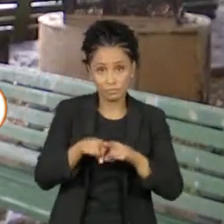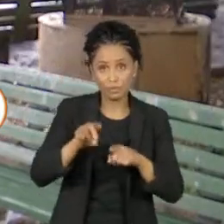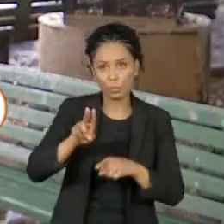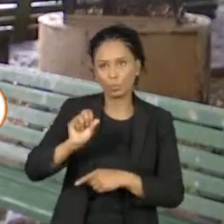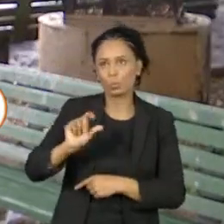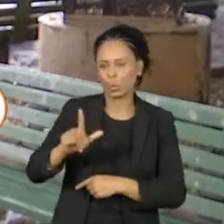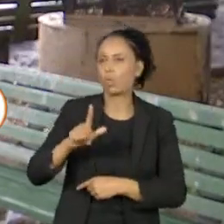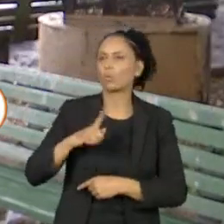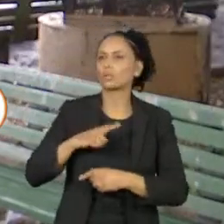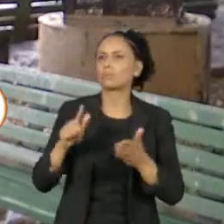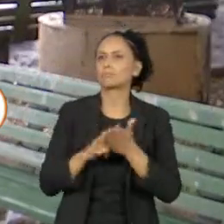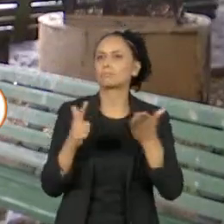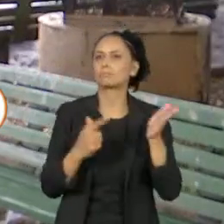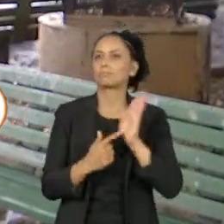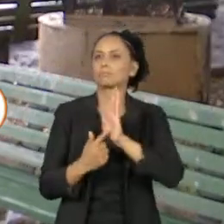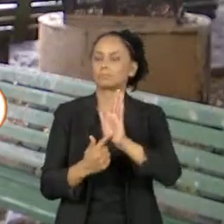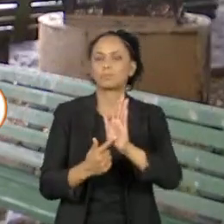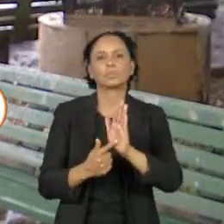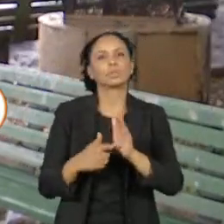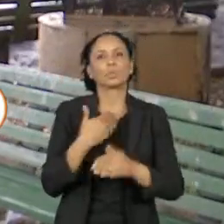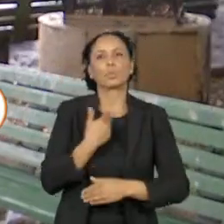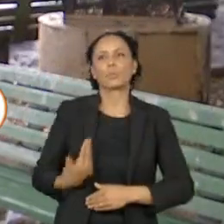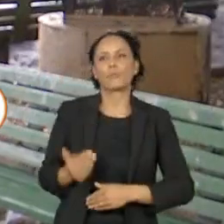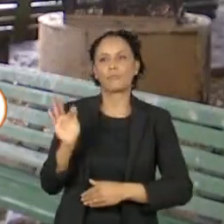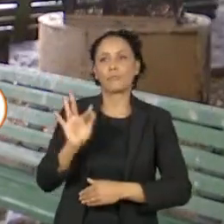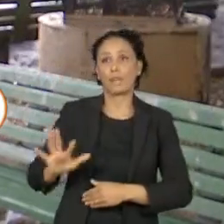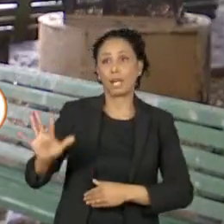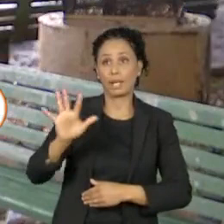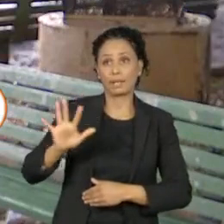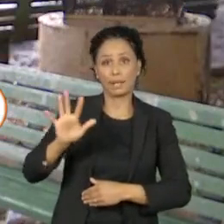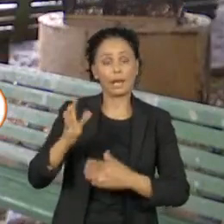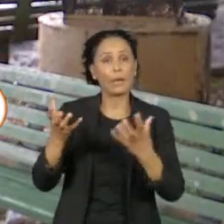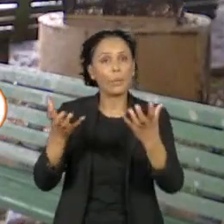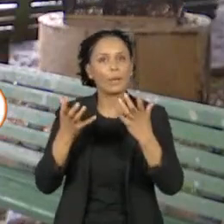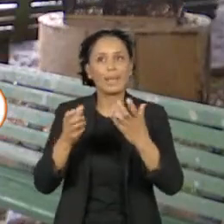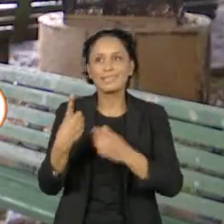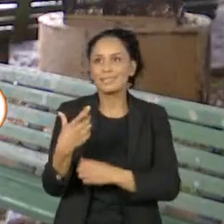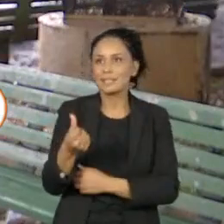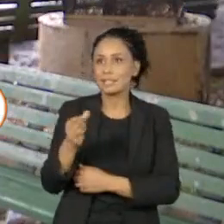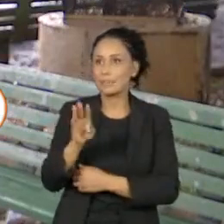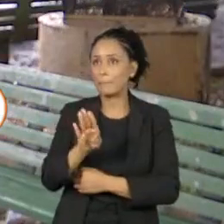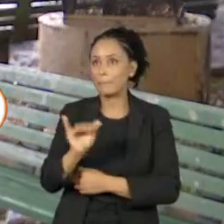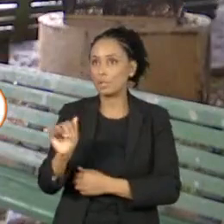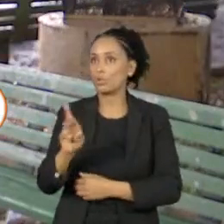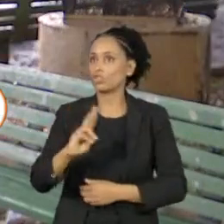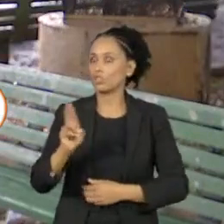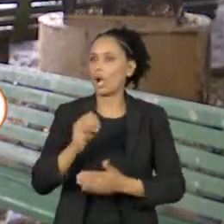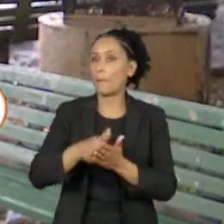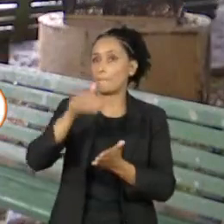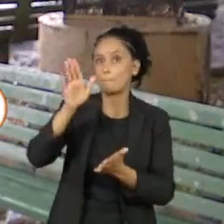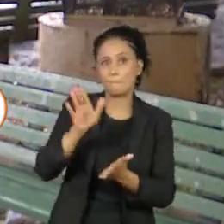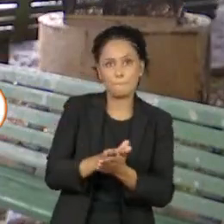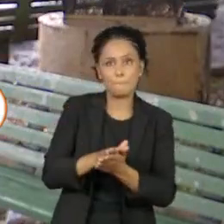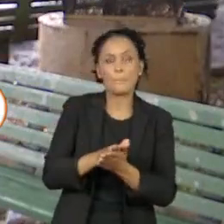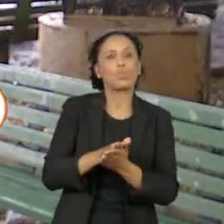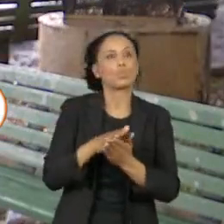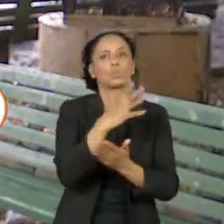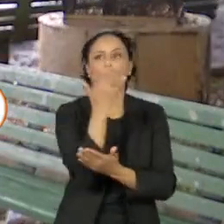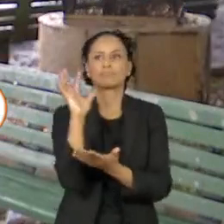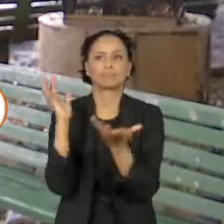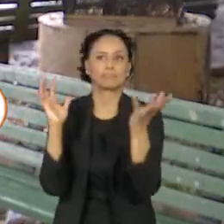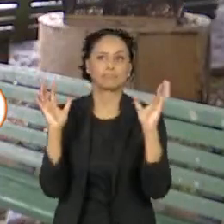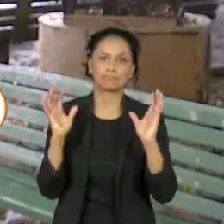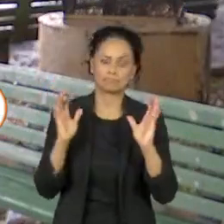matéria que aponta que o governo federal pretende anular R 16 bilhões em multas ambientais, principalmente